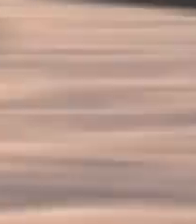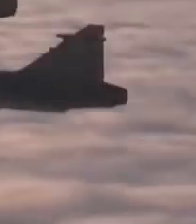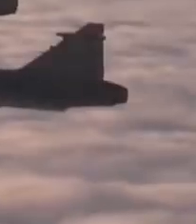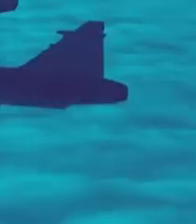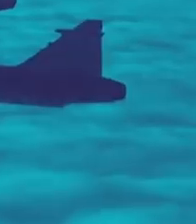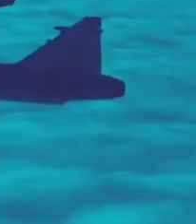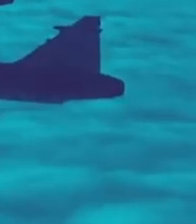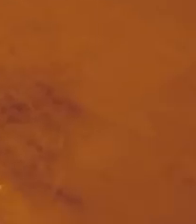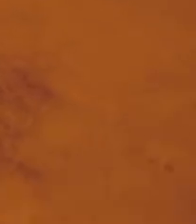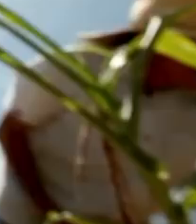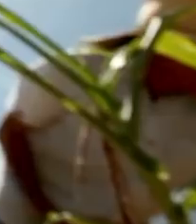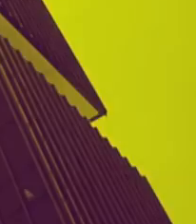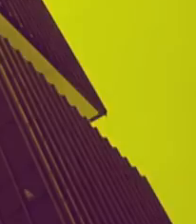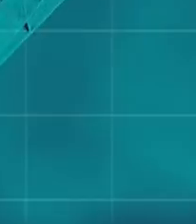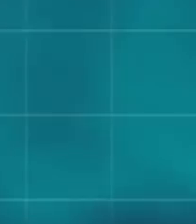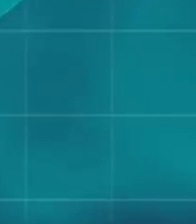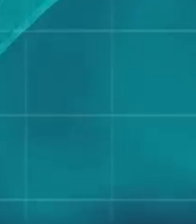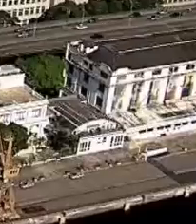A TV do governo